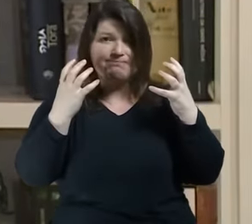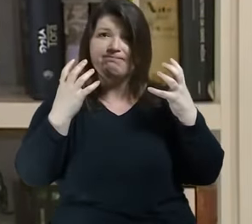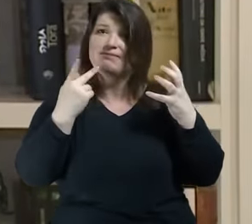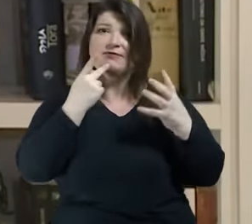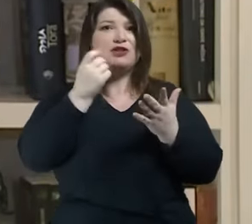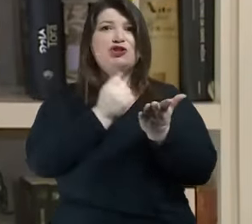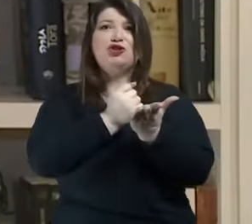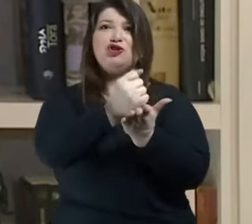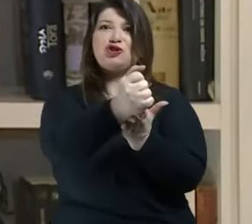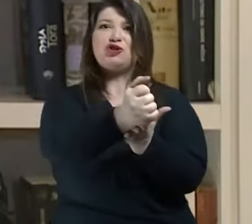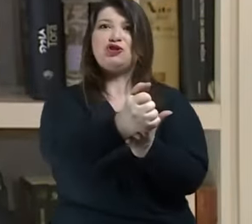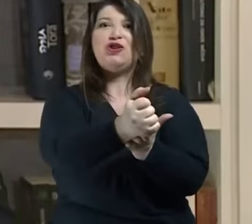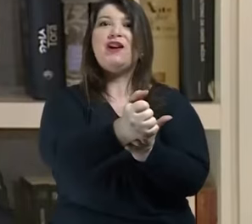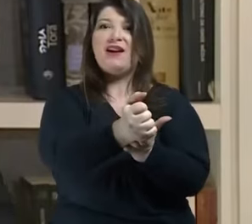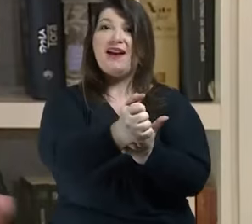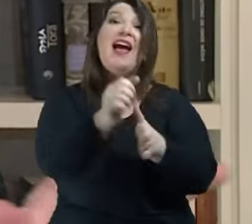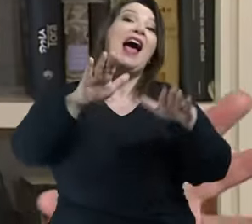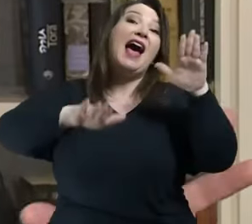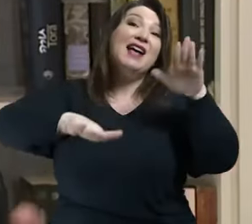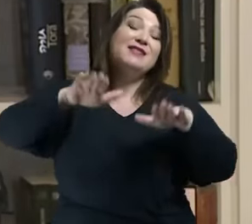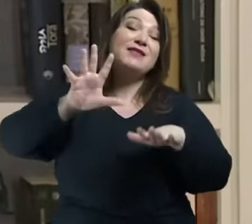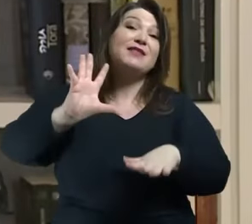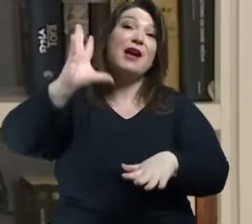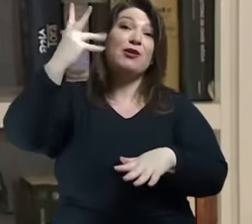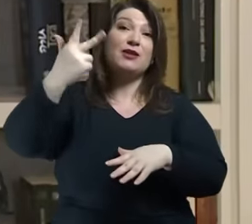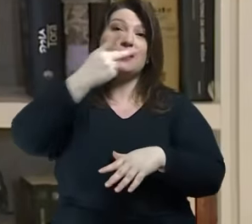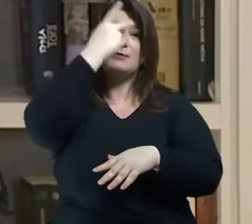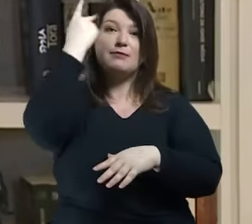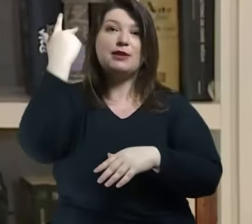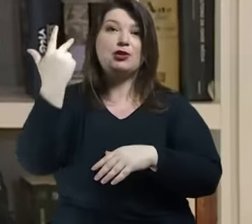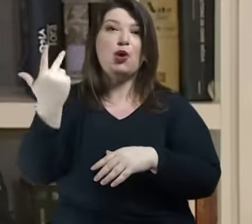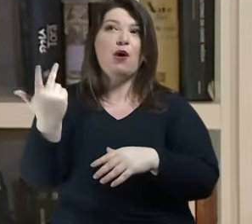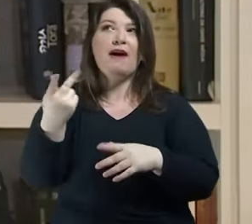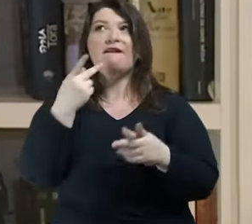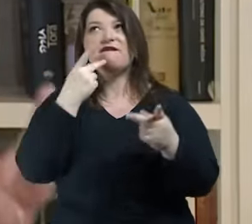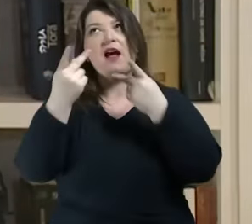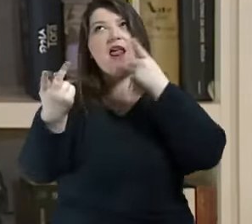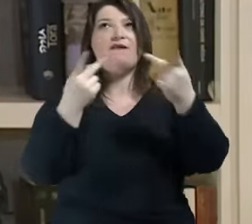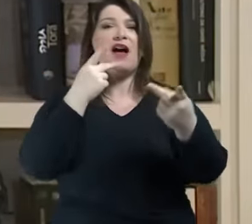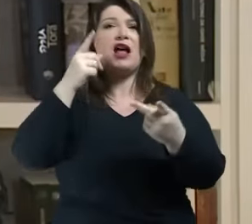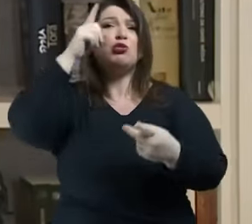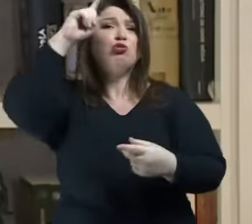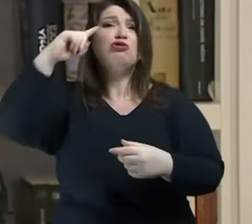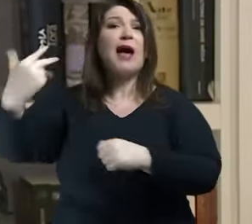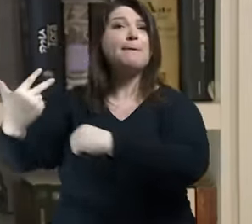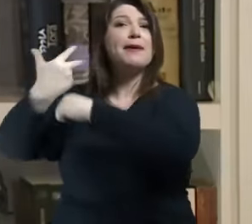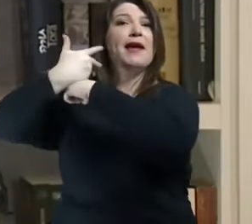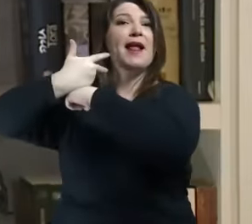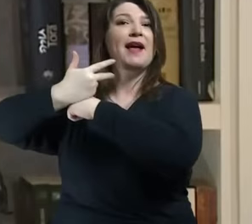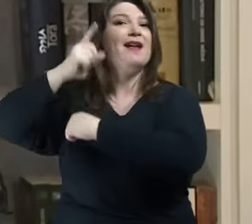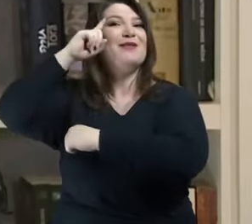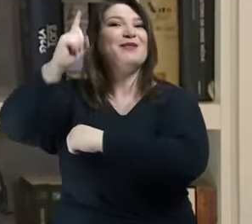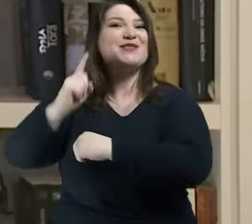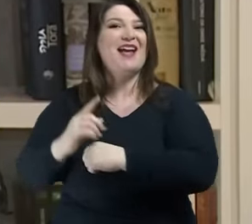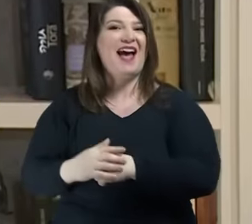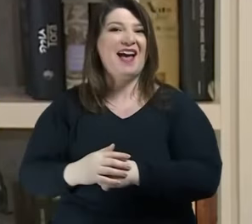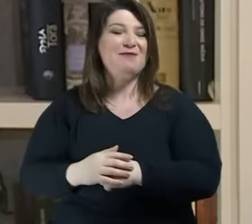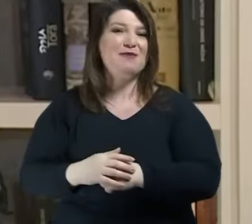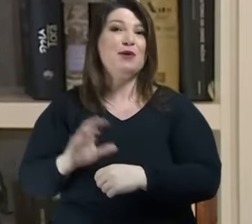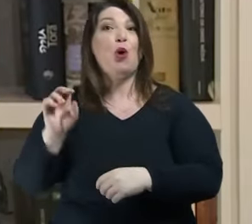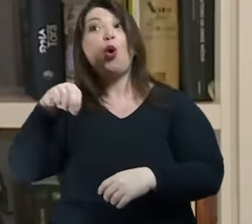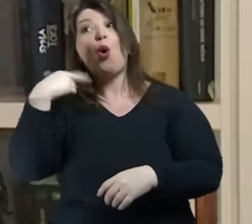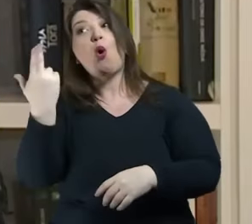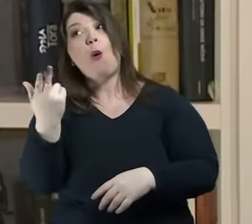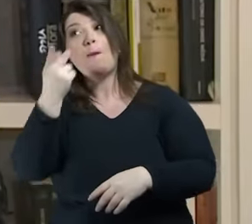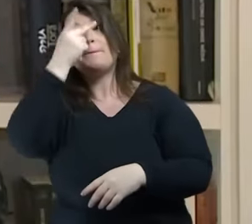gente que de repente escapou um áudio gente que disse no ar uma frase por exemplo de cunho racista